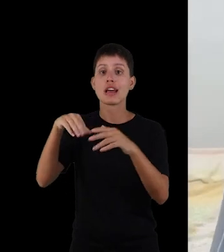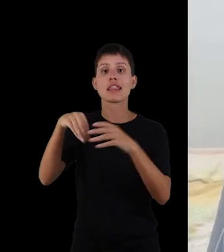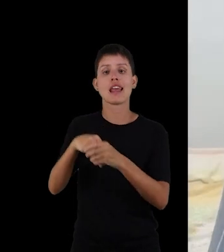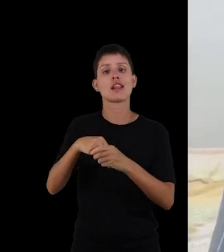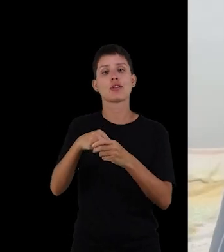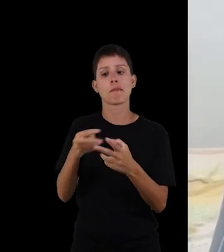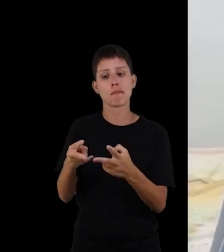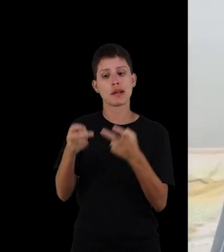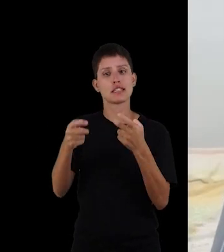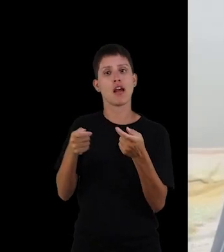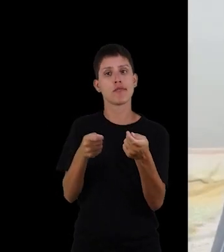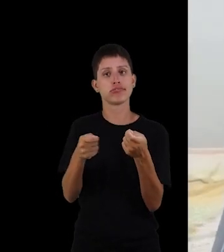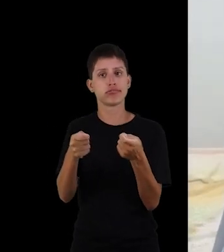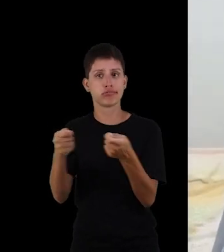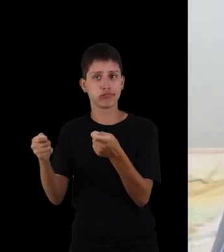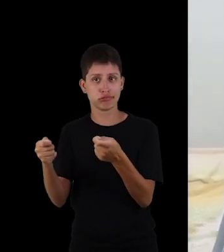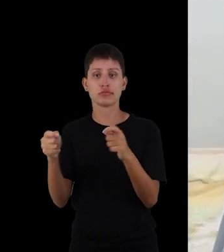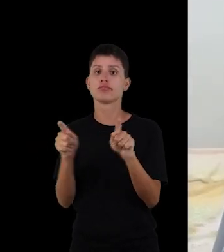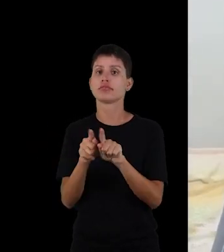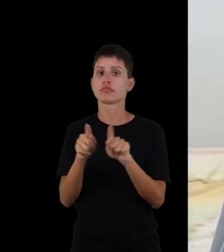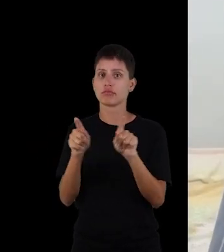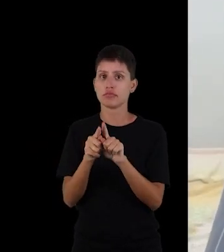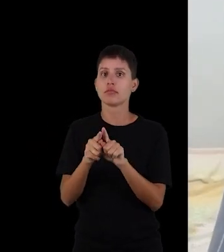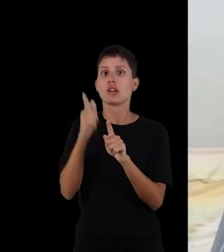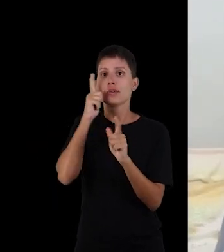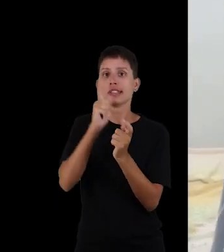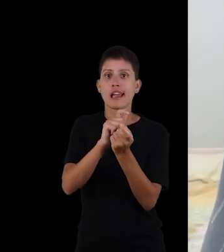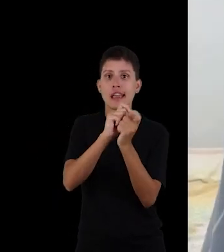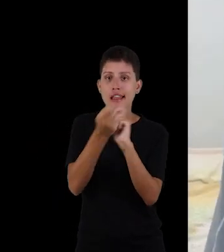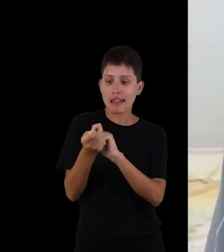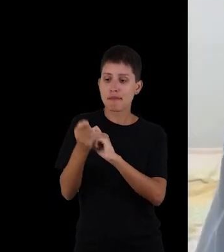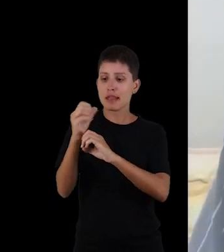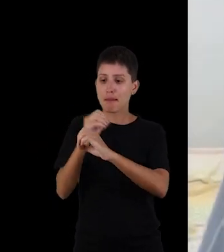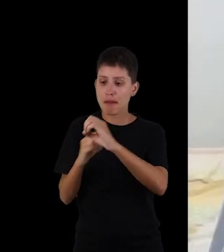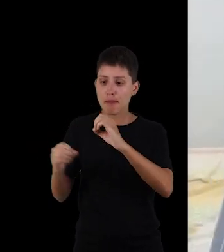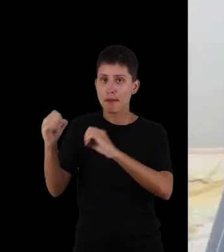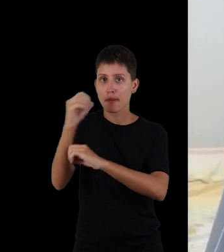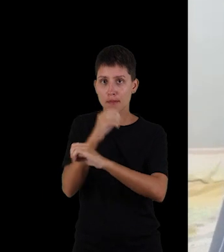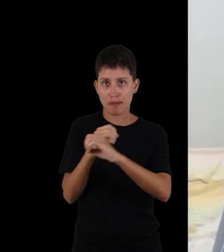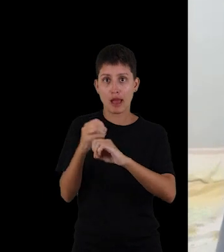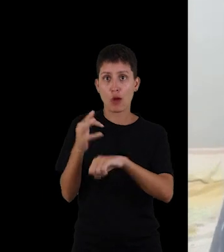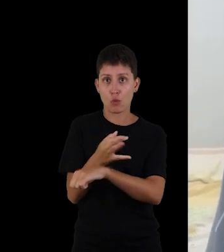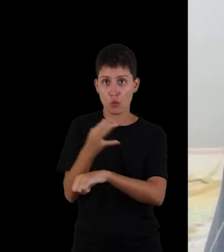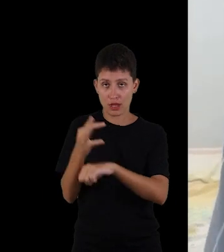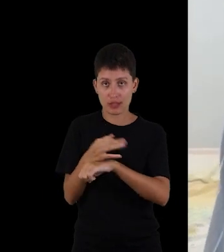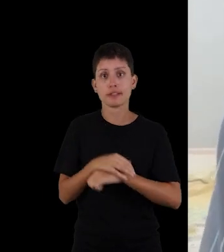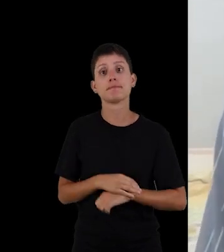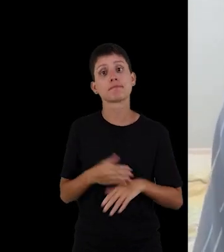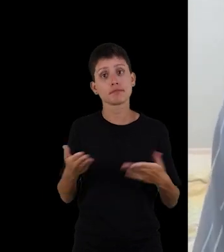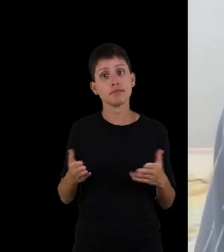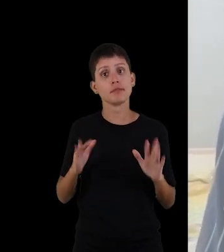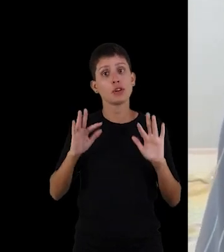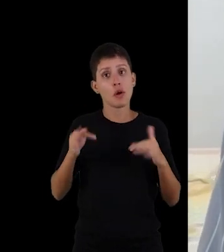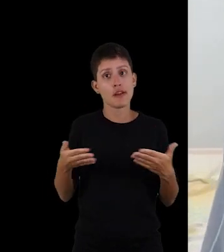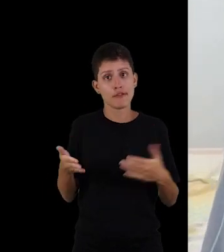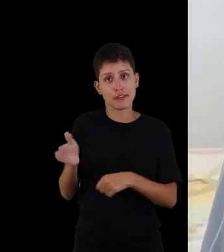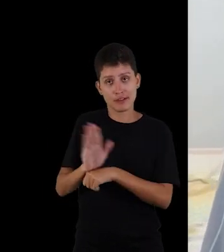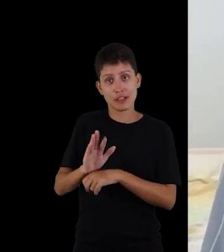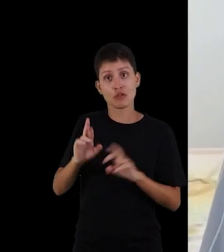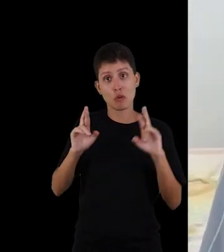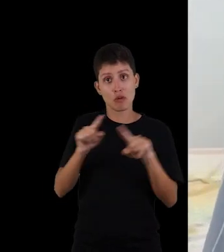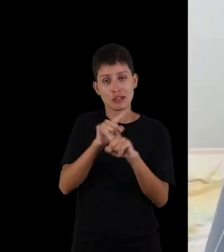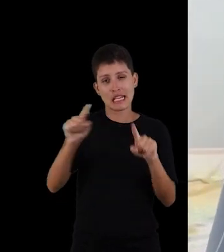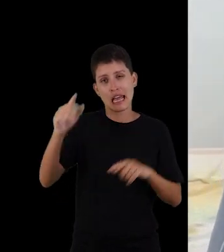fase crônica da doença de Chagas, devido a esse controle, né, da parasitemia, e também a modulação das células imunes.